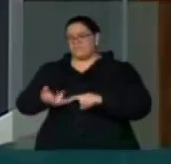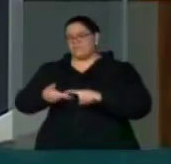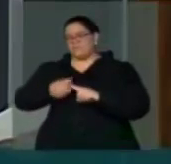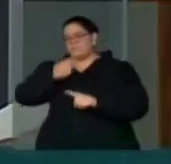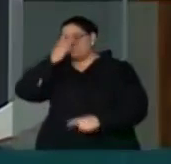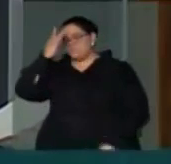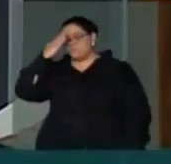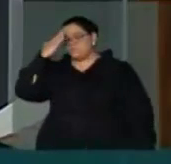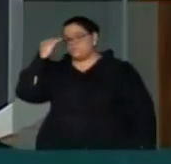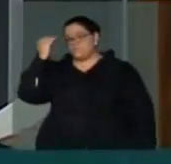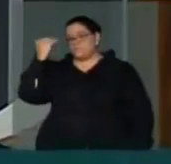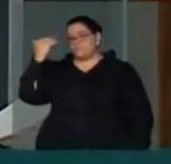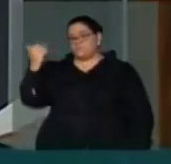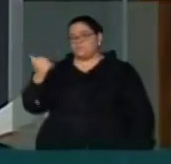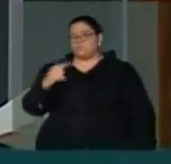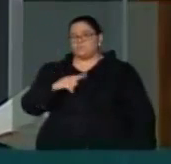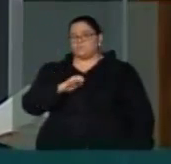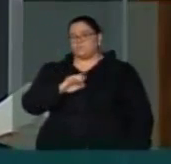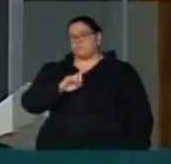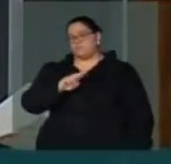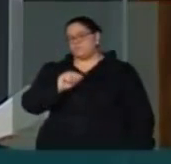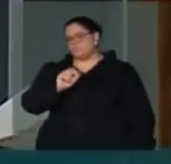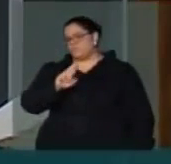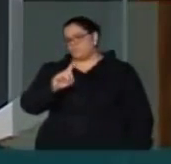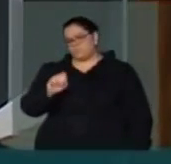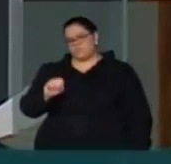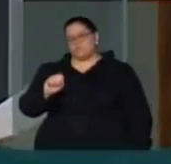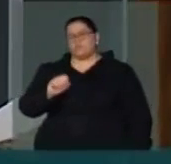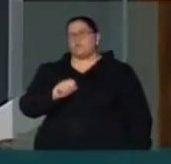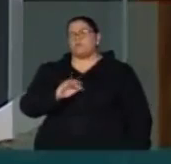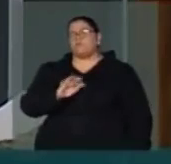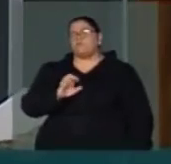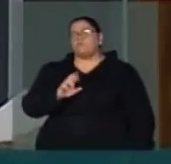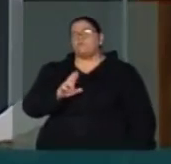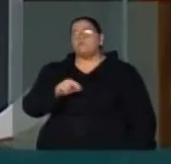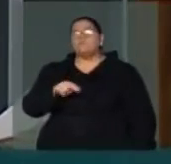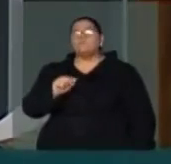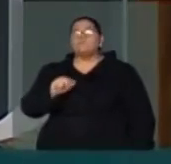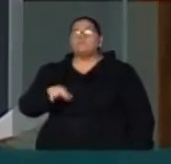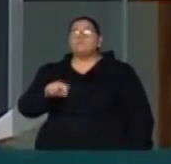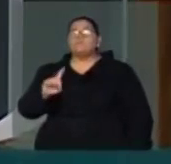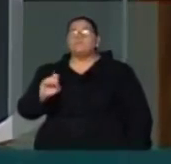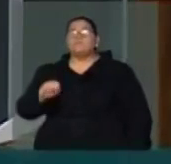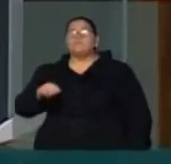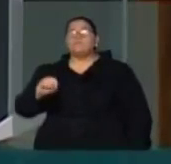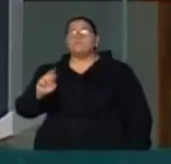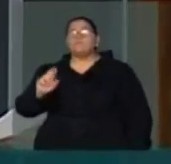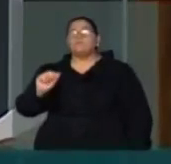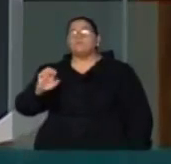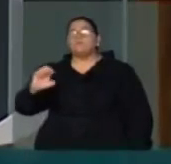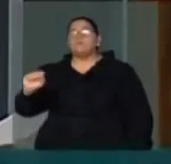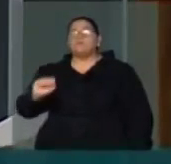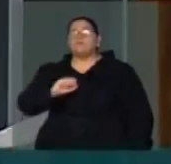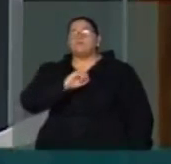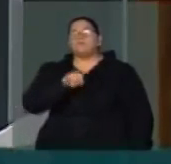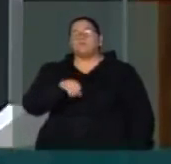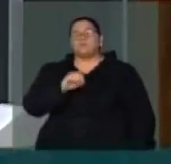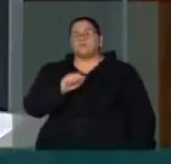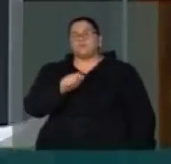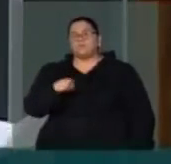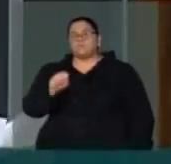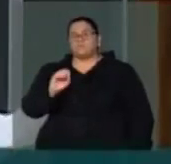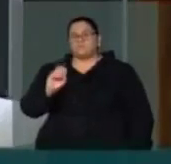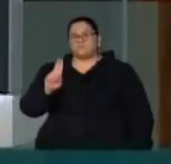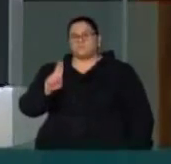passou Eduardo Galeano, Fernando Moraes, João Ubaldo Ribeiro, entre tantos outros brasileiros,